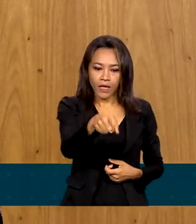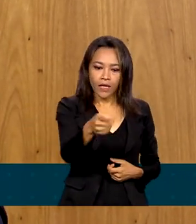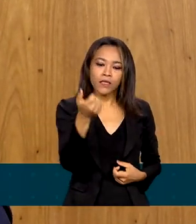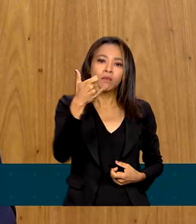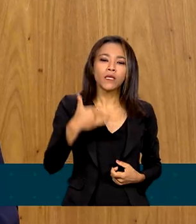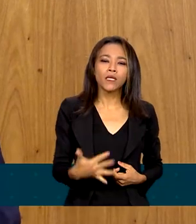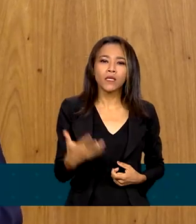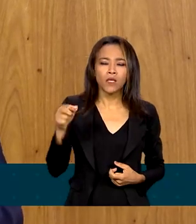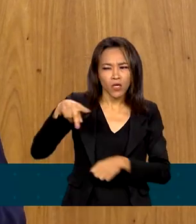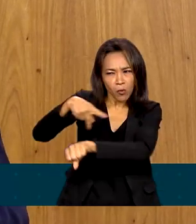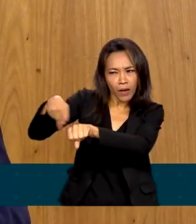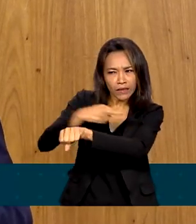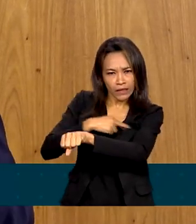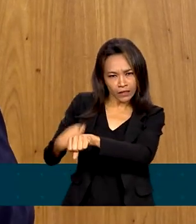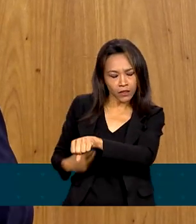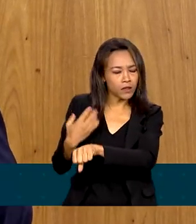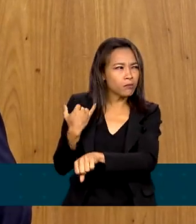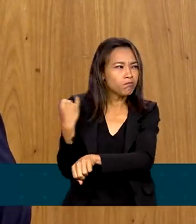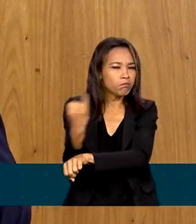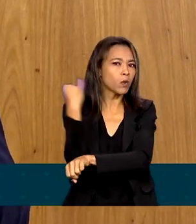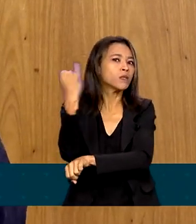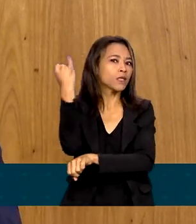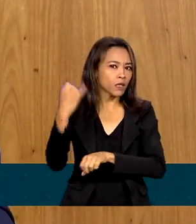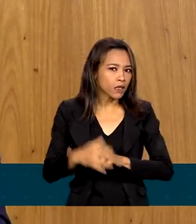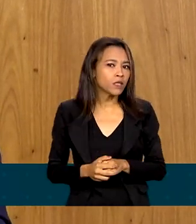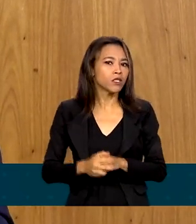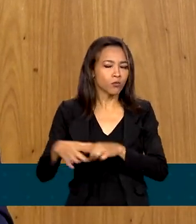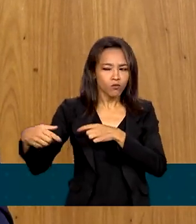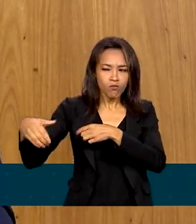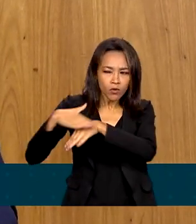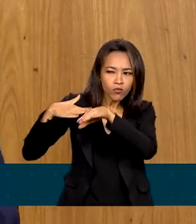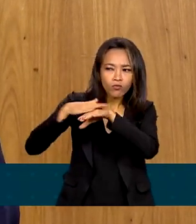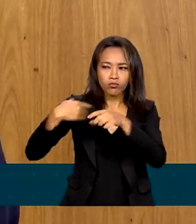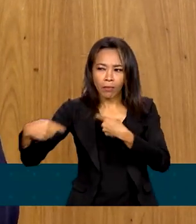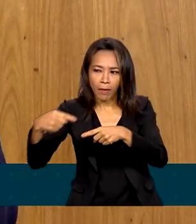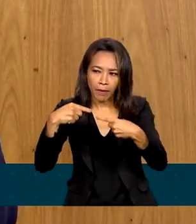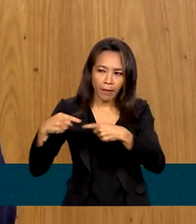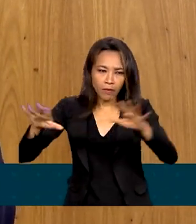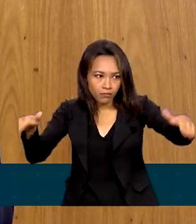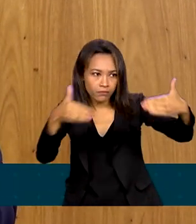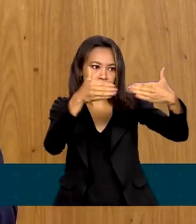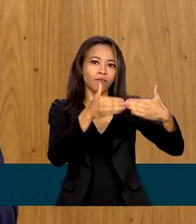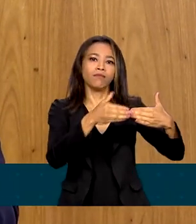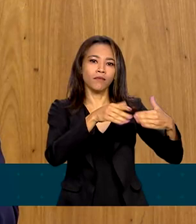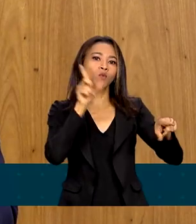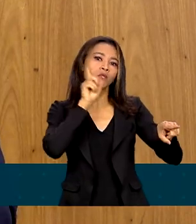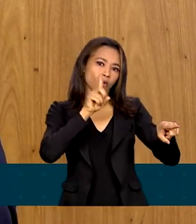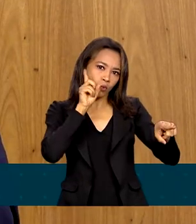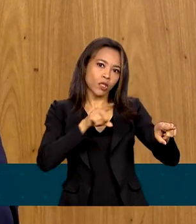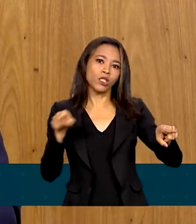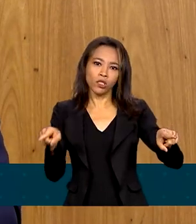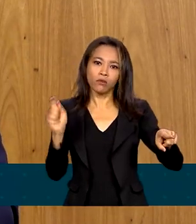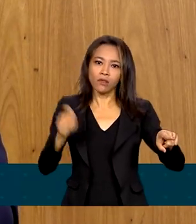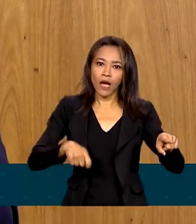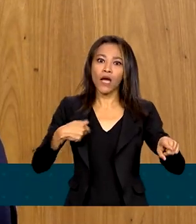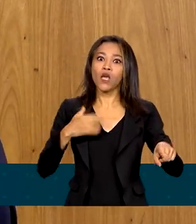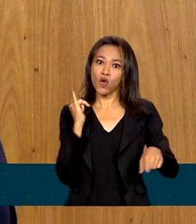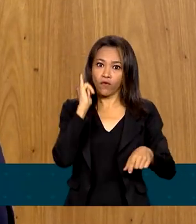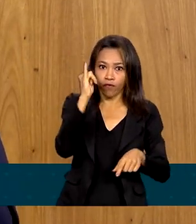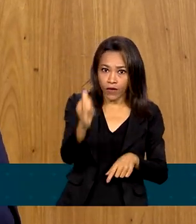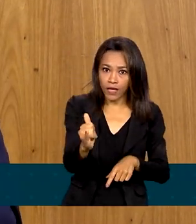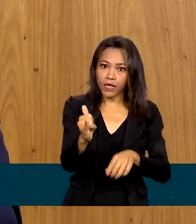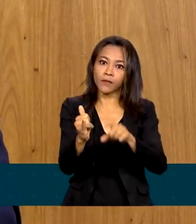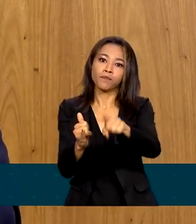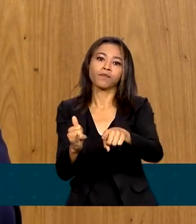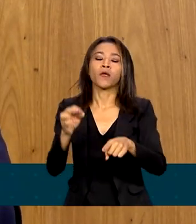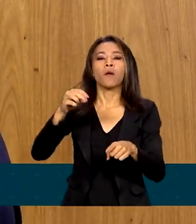importante, é um país que pode ter, sabe, uma discussão mais séria com os Estados Unidos. Eu disse para o Biden, eu disse para o